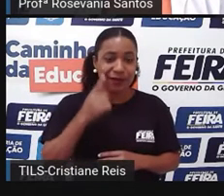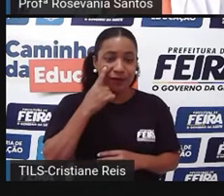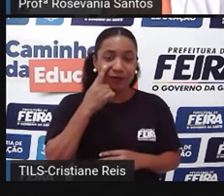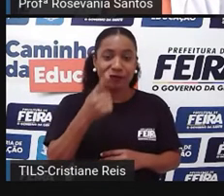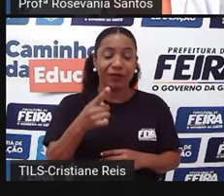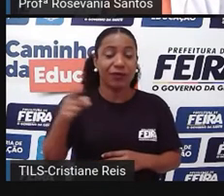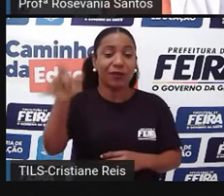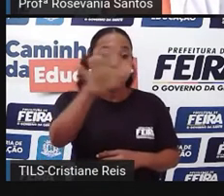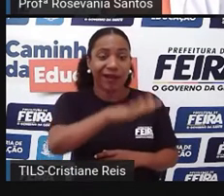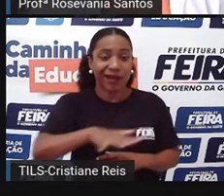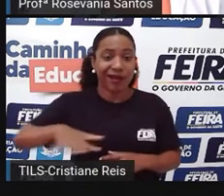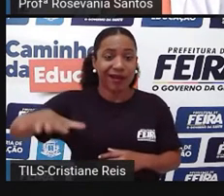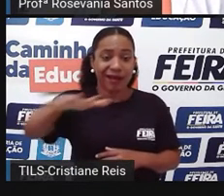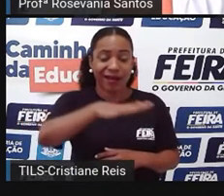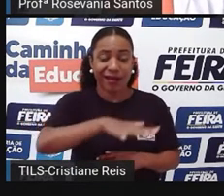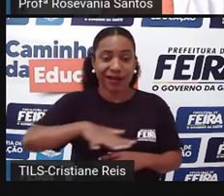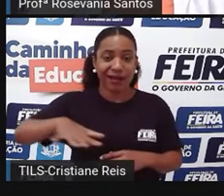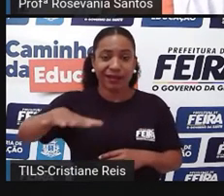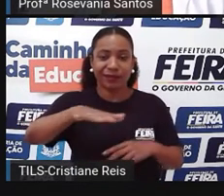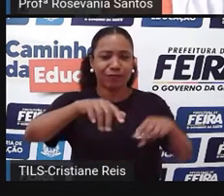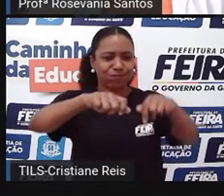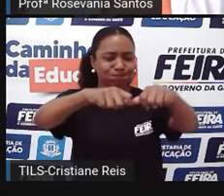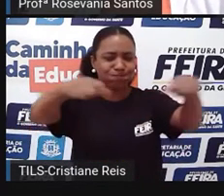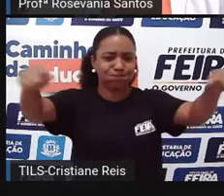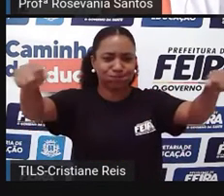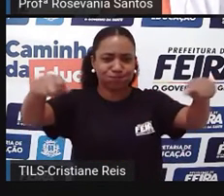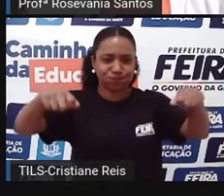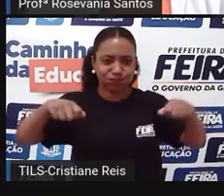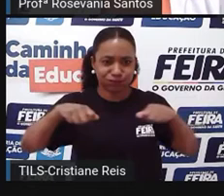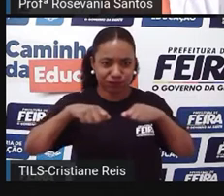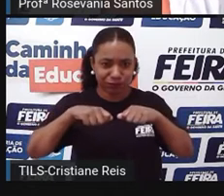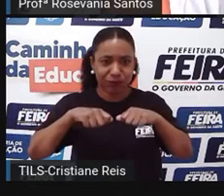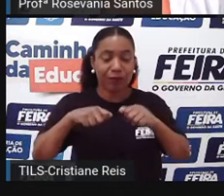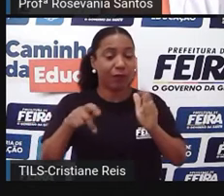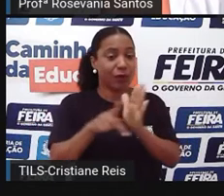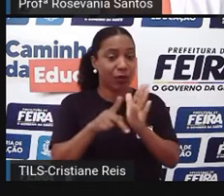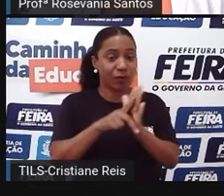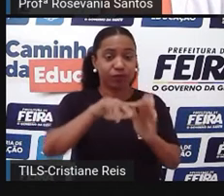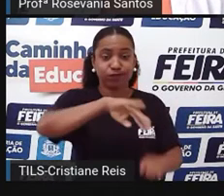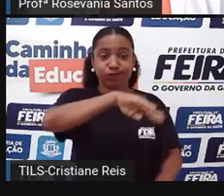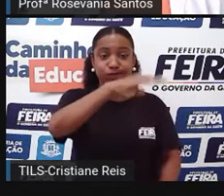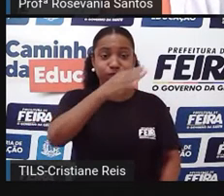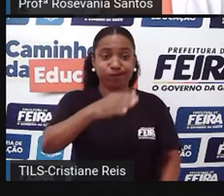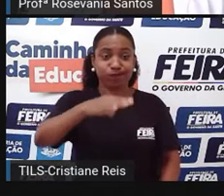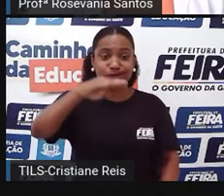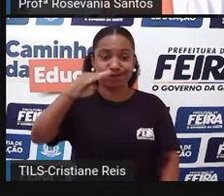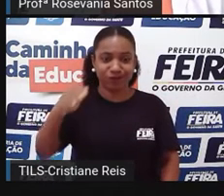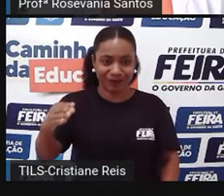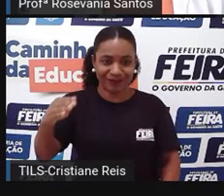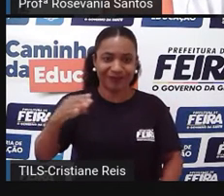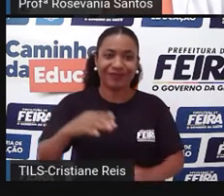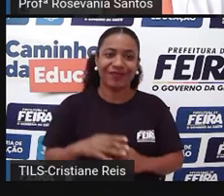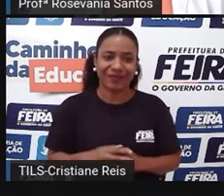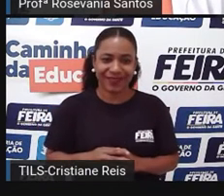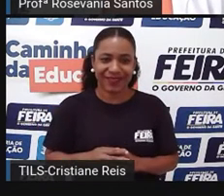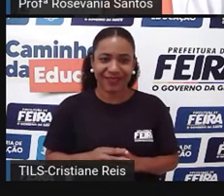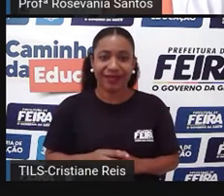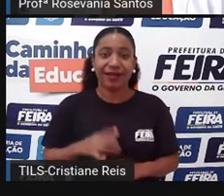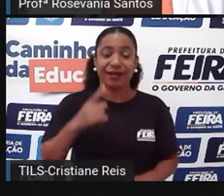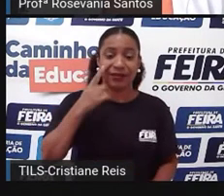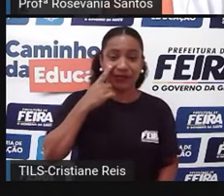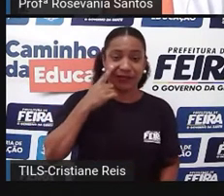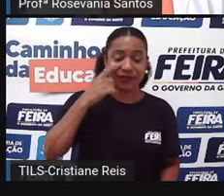área bem extensa aqui, como áreas, né, de algumas elevações. E ao norte, né, o planalto das Guianas.